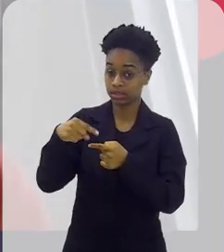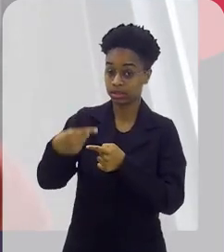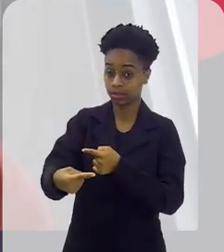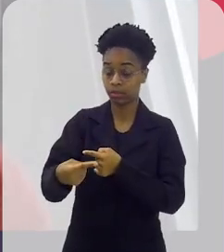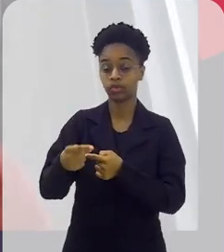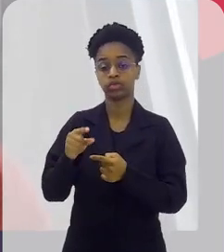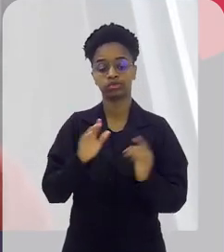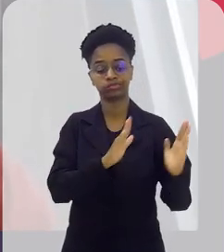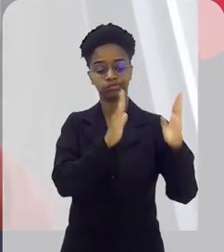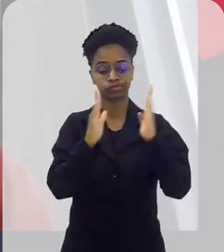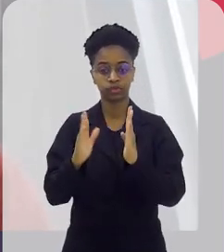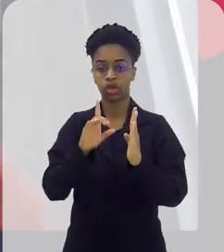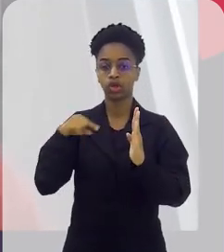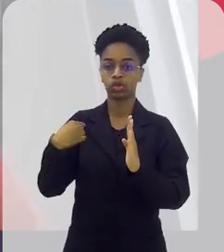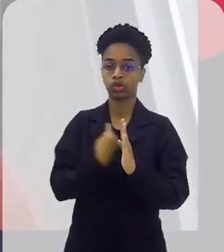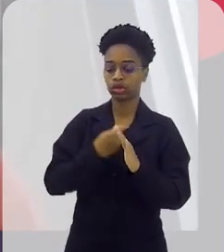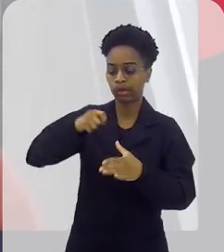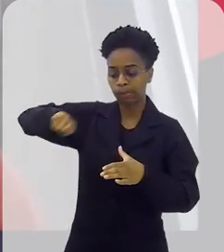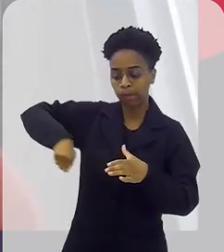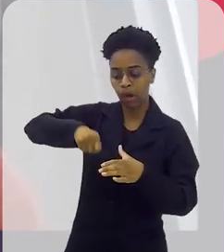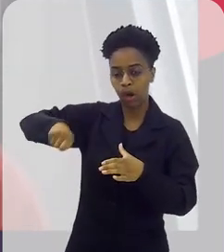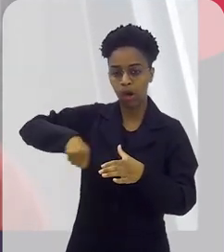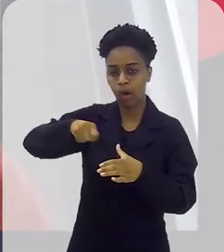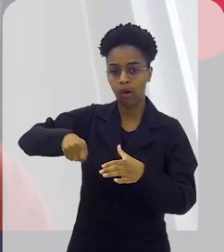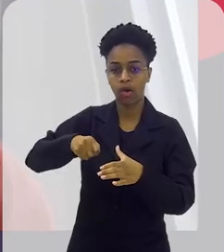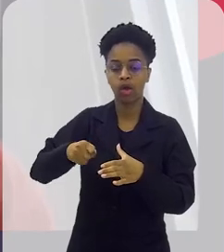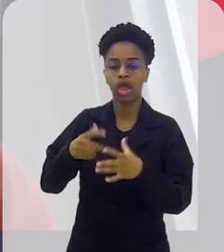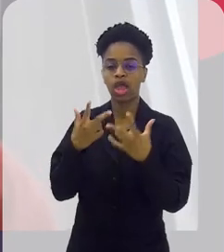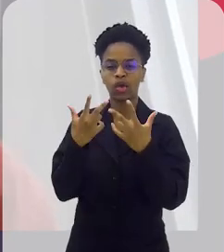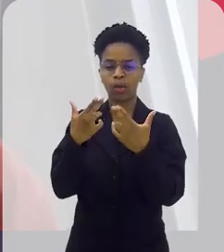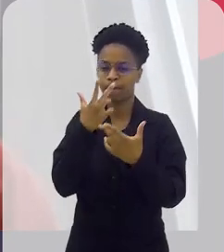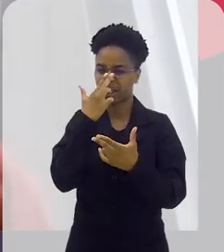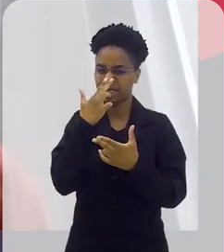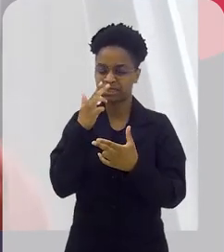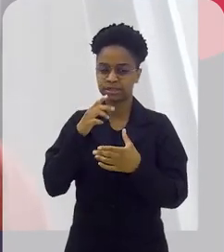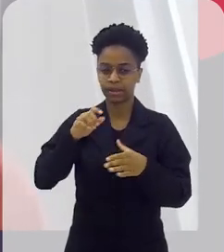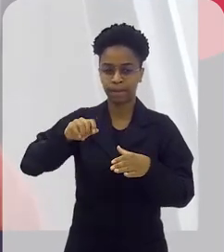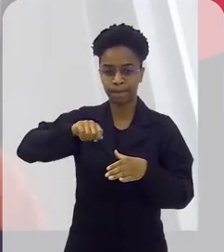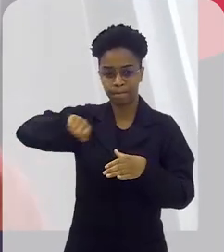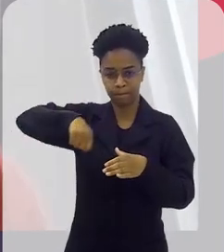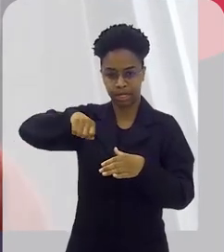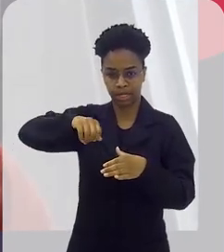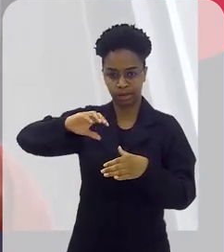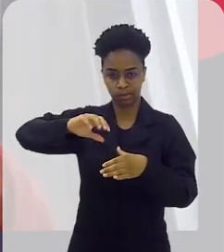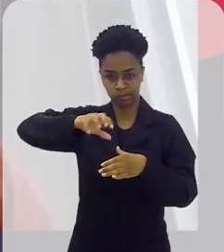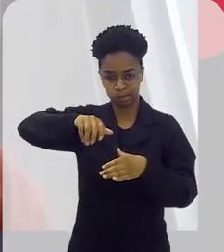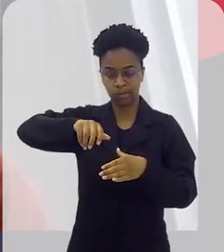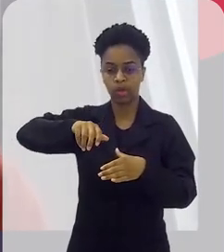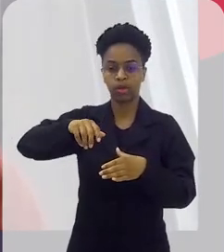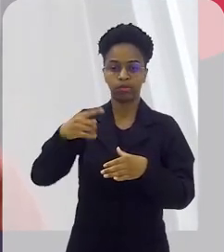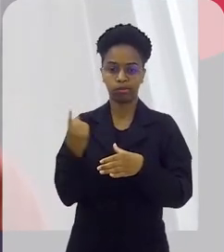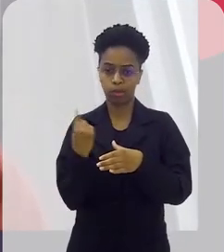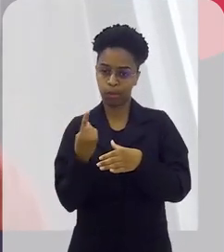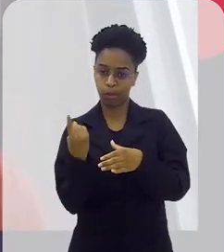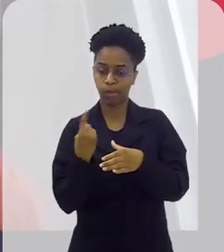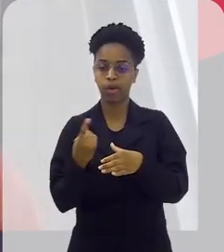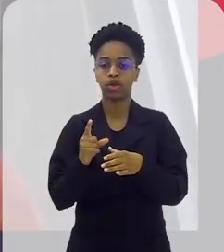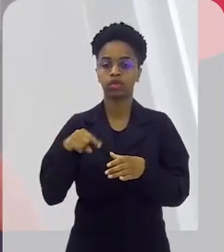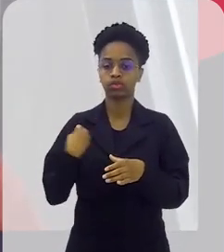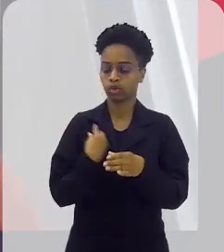disso, a gente faz um cozimento em alta pressão, como se fosse uma panela de pressão. A gente coloca as fibras lá dentro,